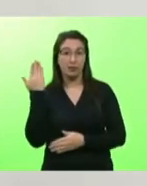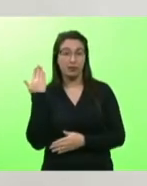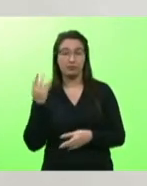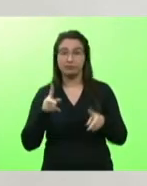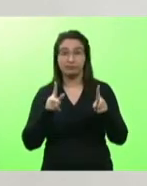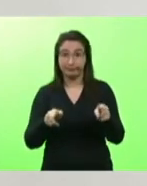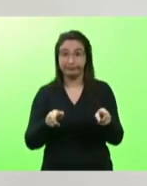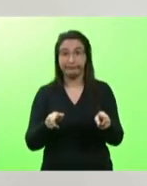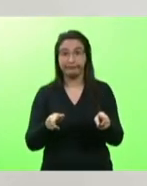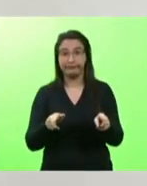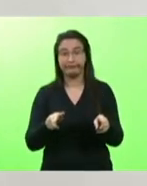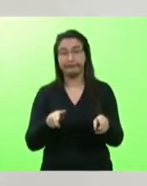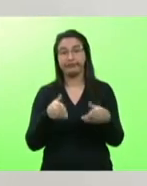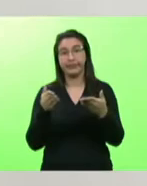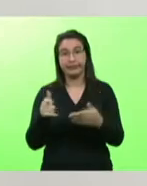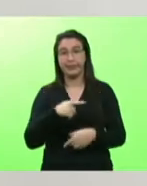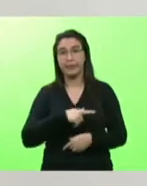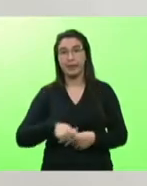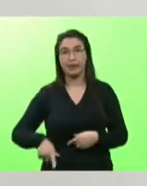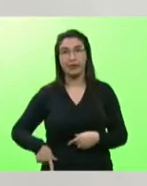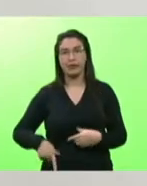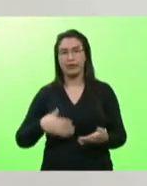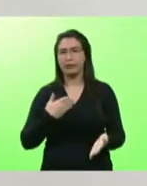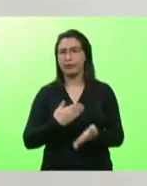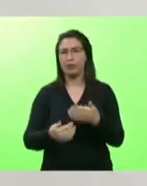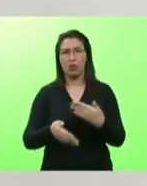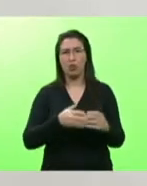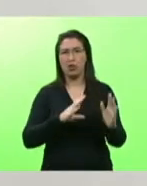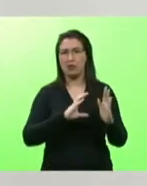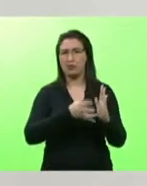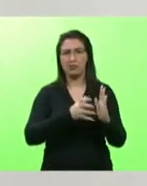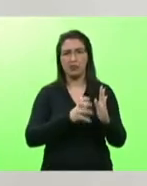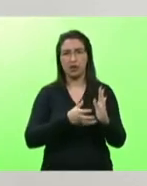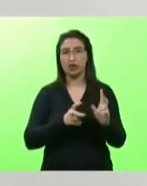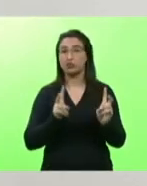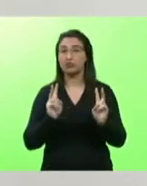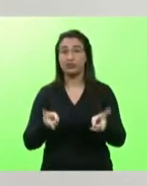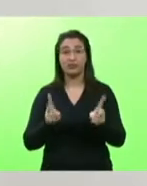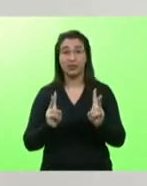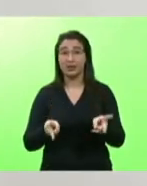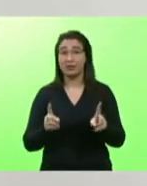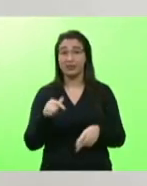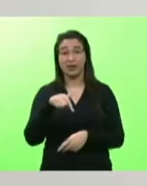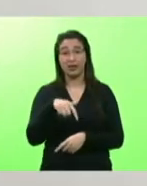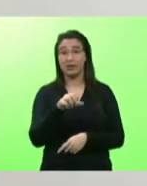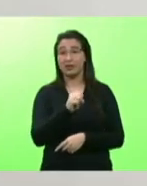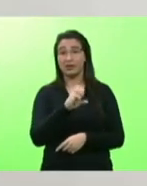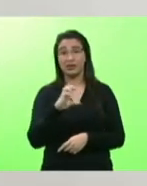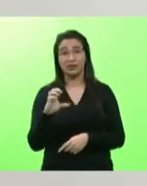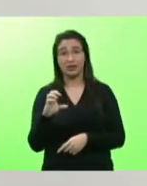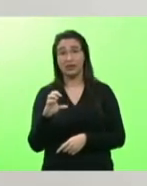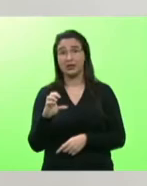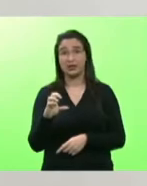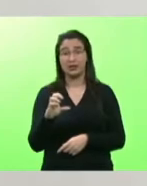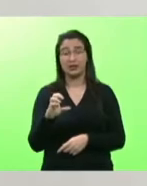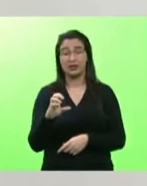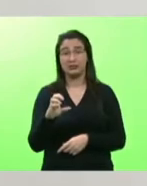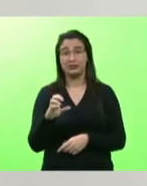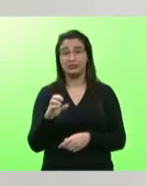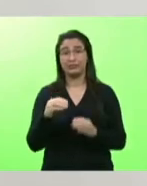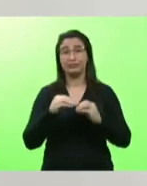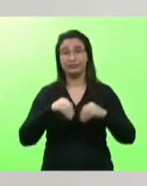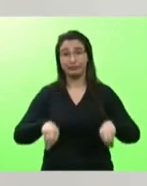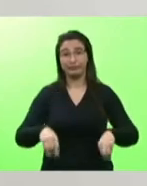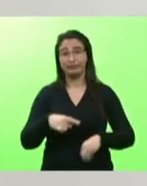seja qualquer partido em diferente partido sempre Santa Catarina paga essa conta e ao mesmo